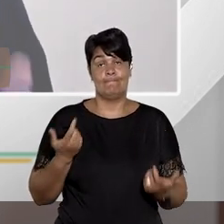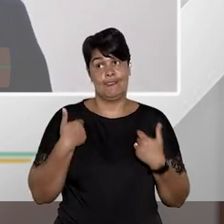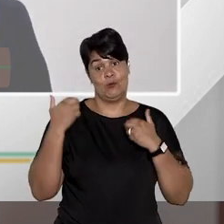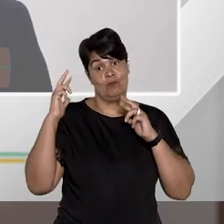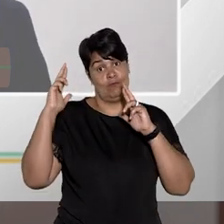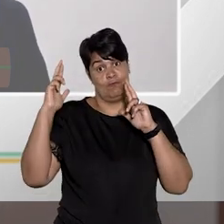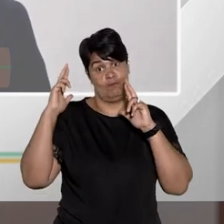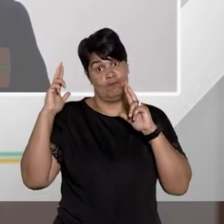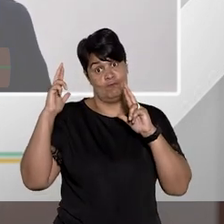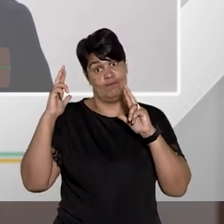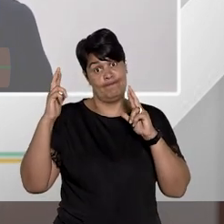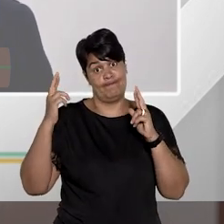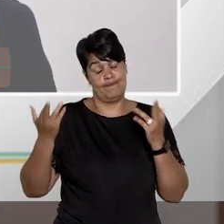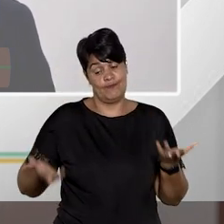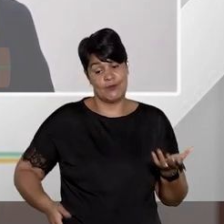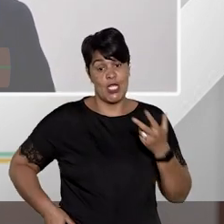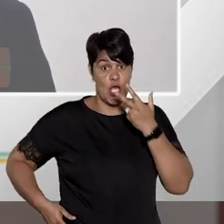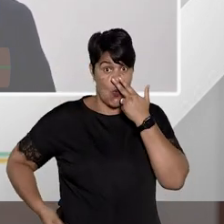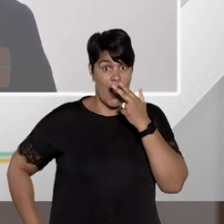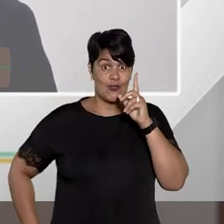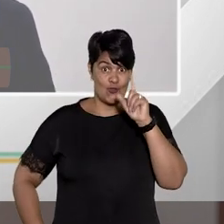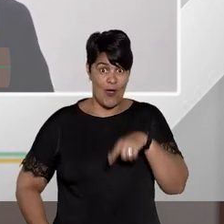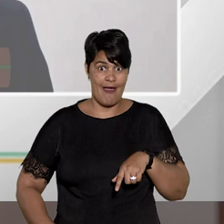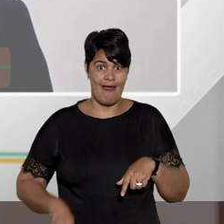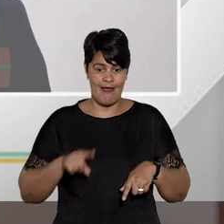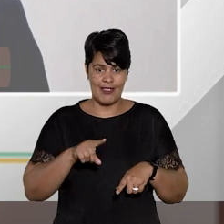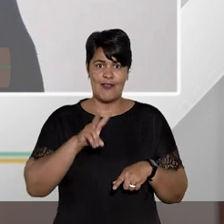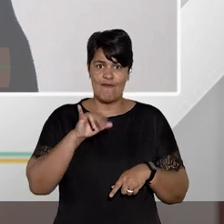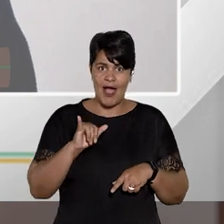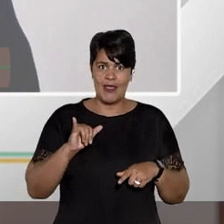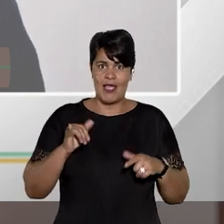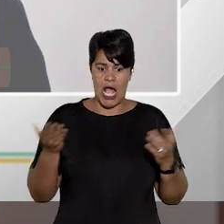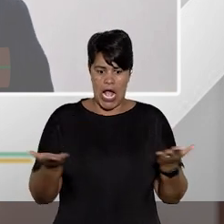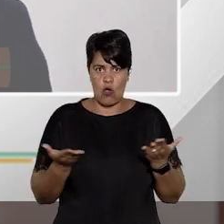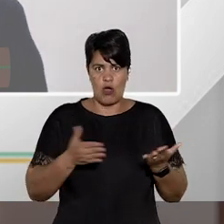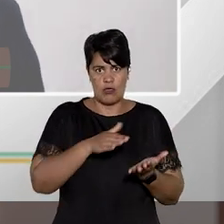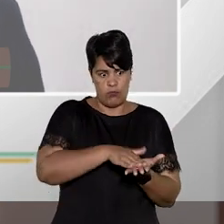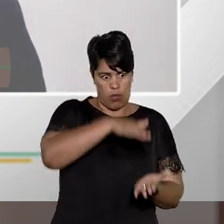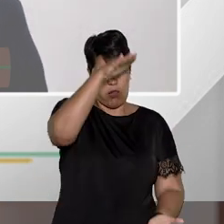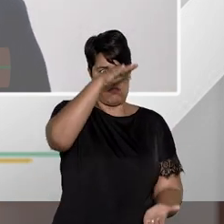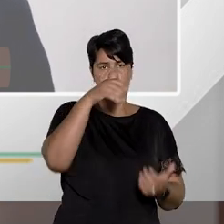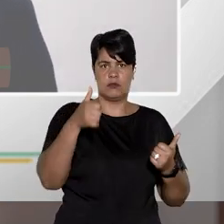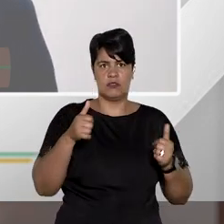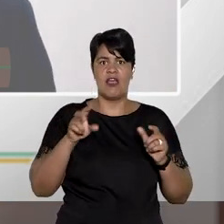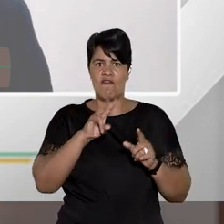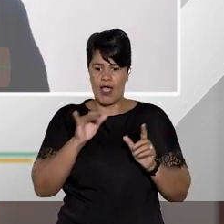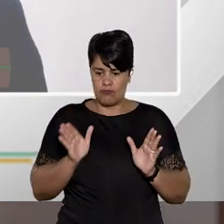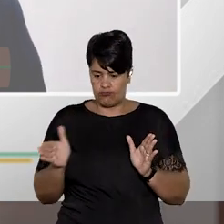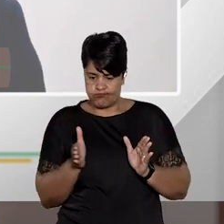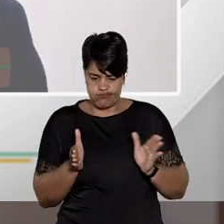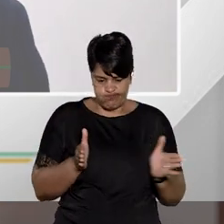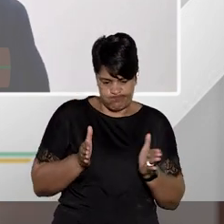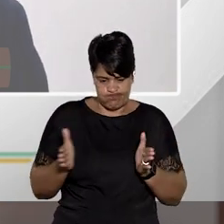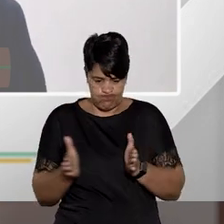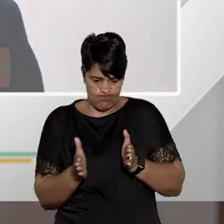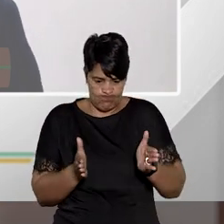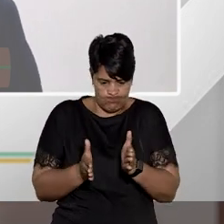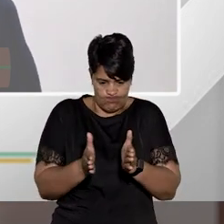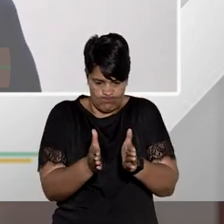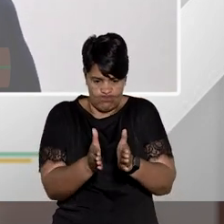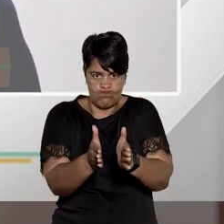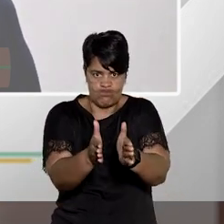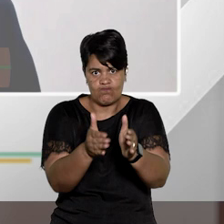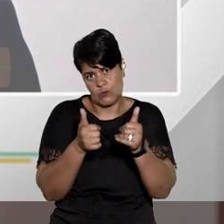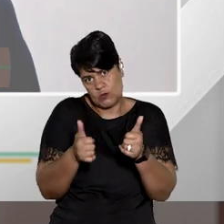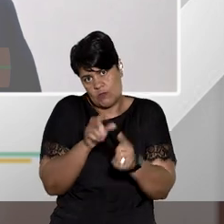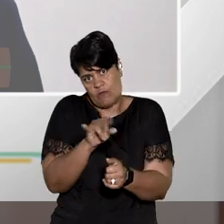tão esperançoso como a professora Geilza de acreditar que esse movimento pendular uma hora vai chegar mais para o prumo mas o